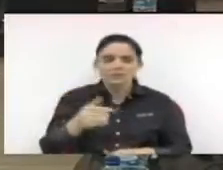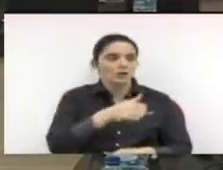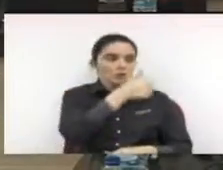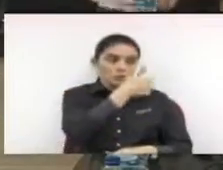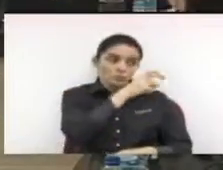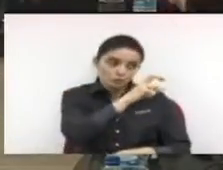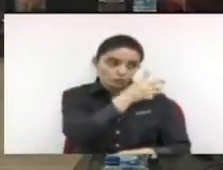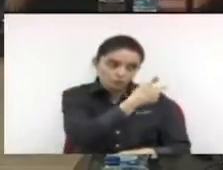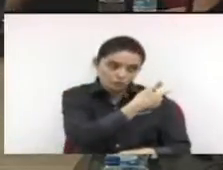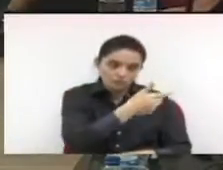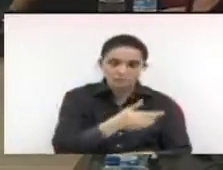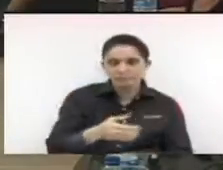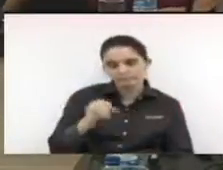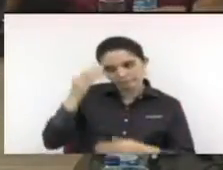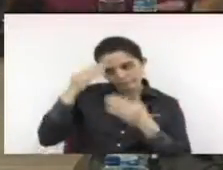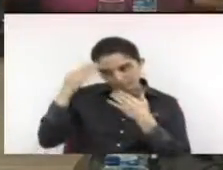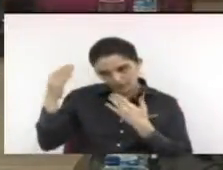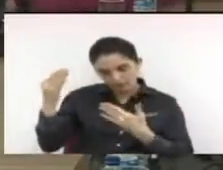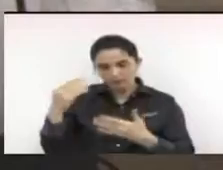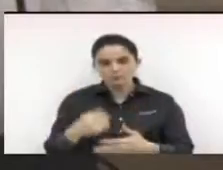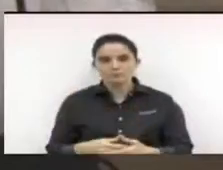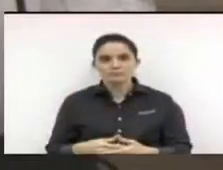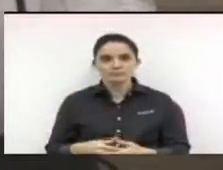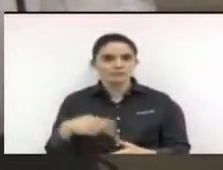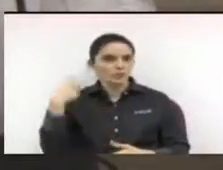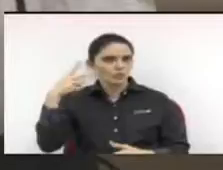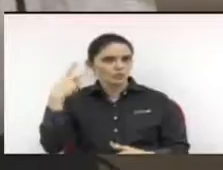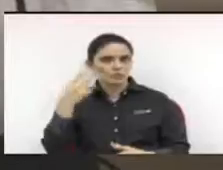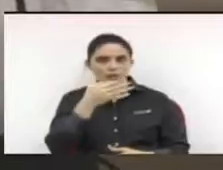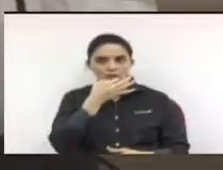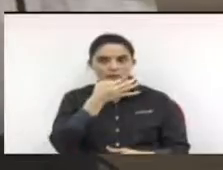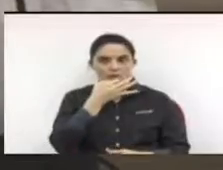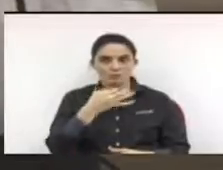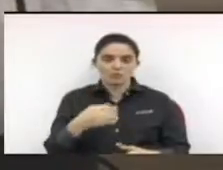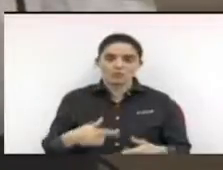Isso. Obrigada. Algum vereador deseja discutir?